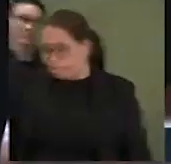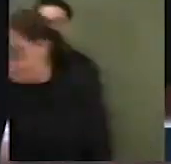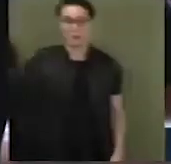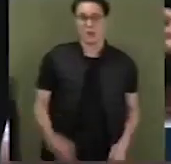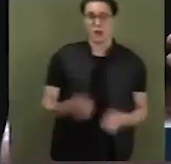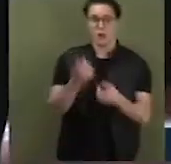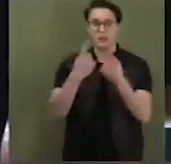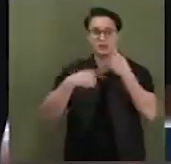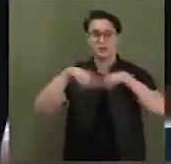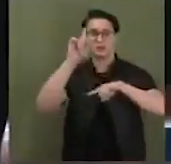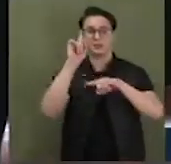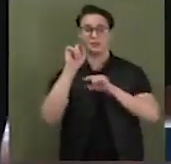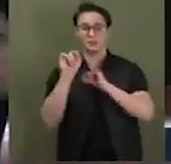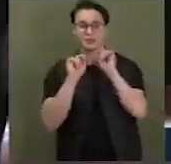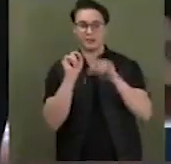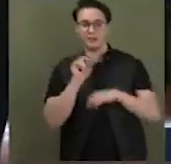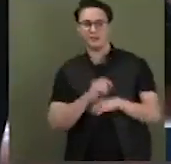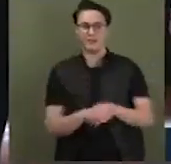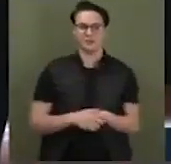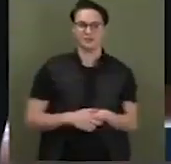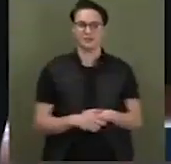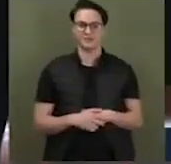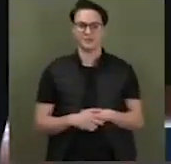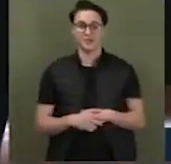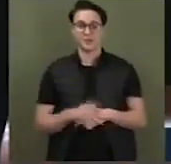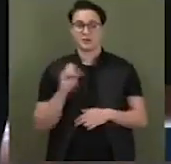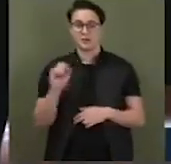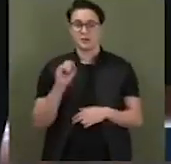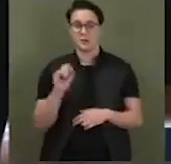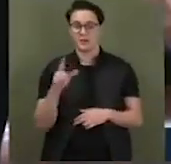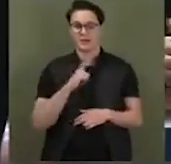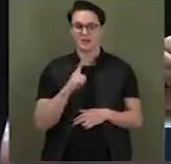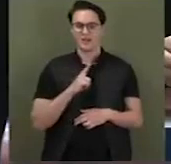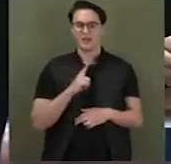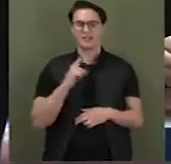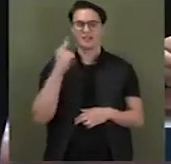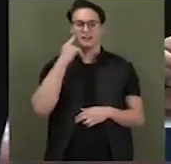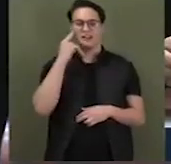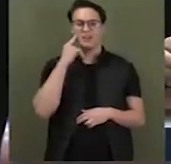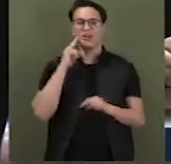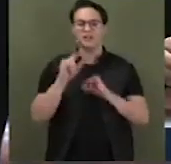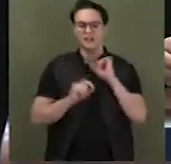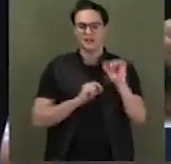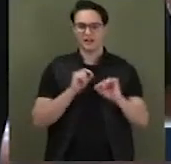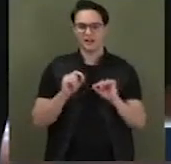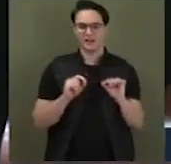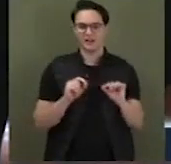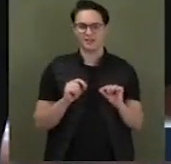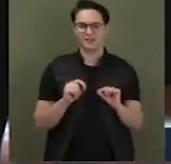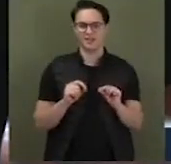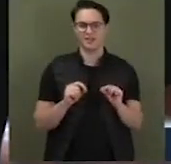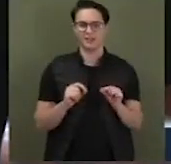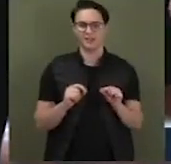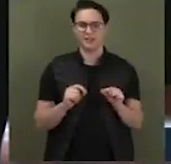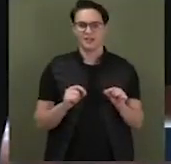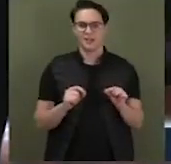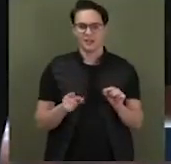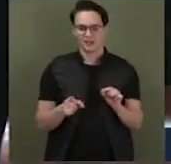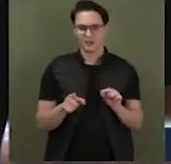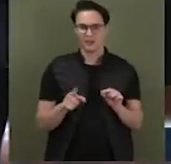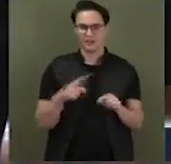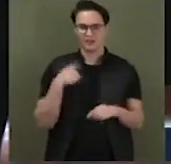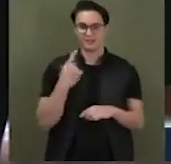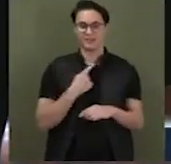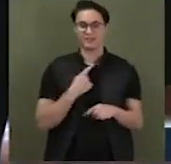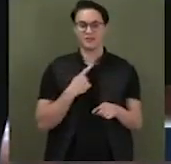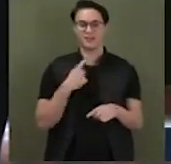travou o Senado na busca da democracia e no fim da própria escravidão, que ficou muito bem retratado lá